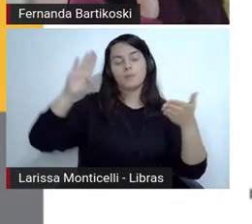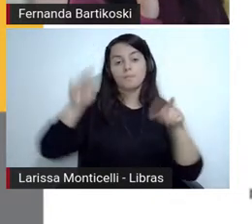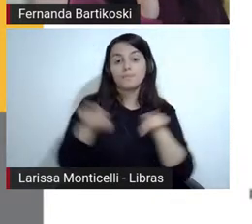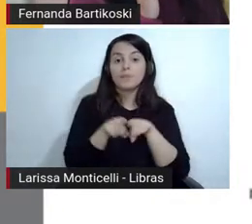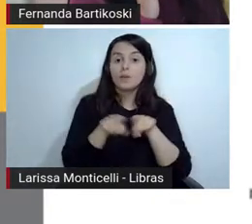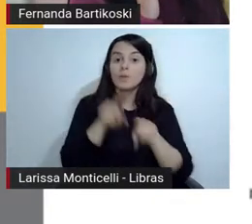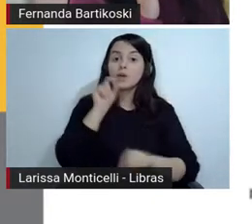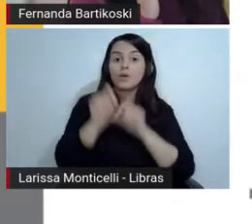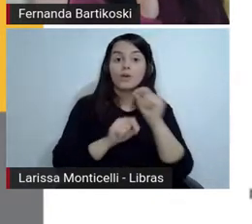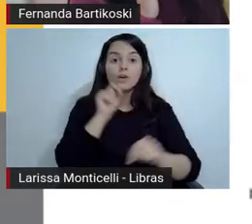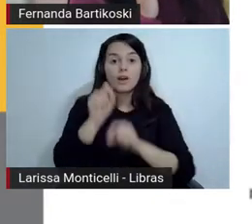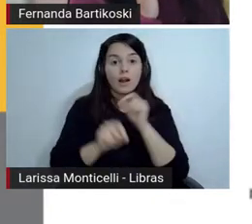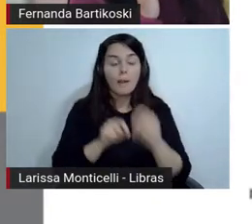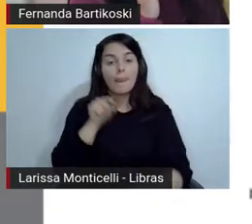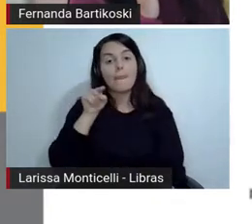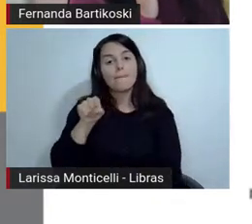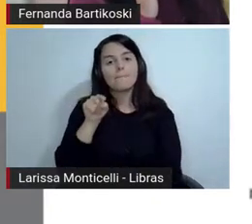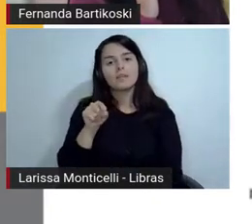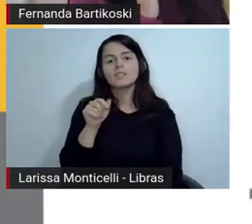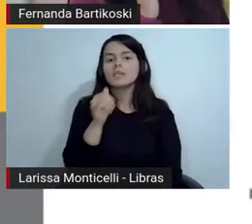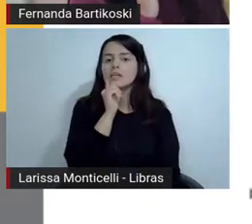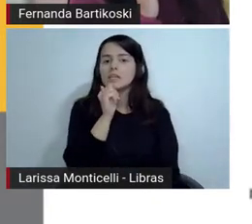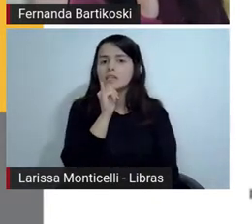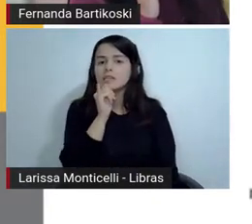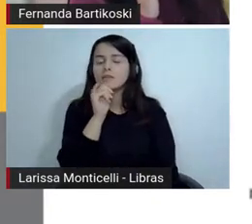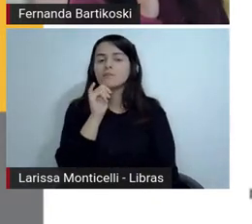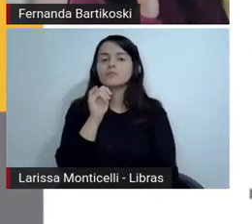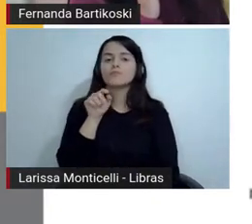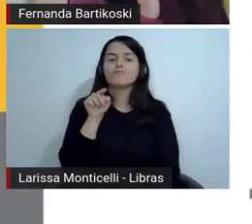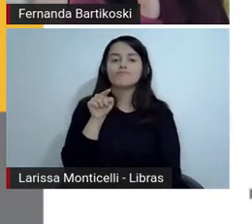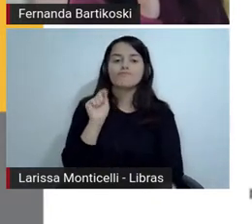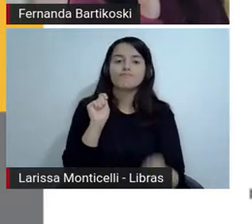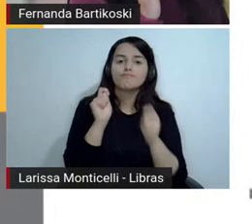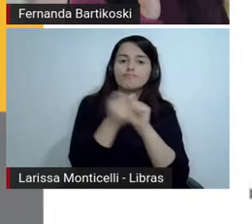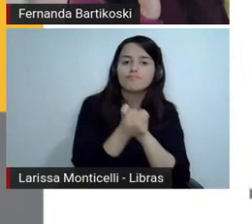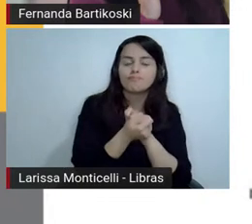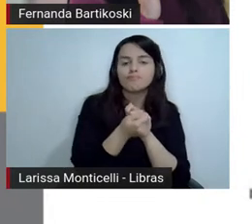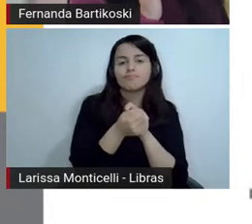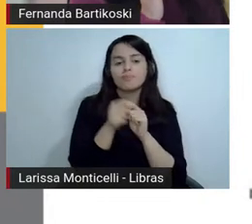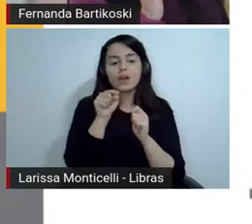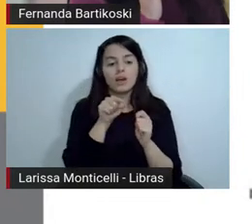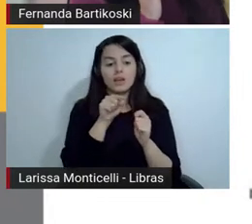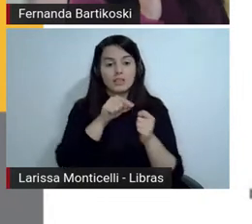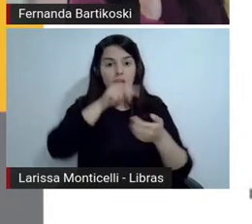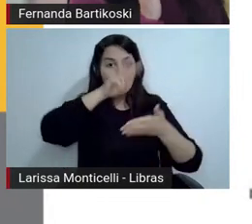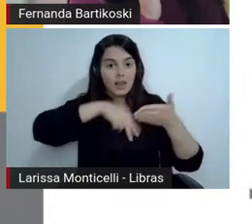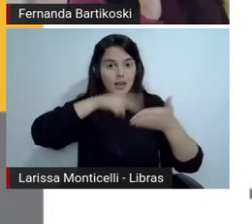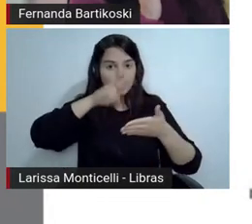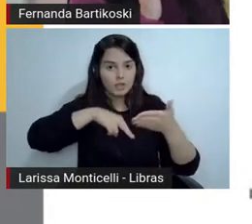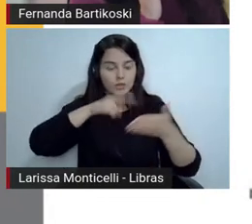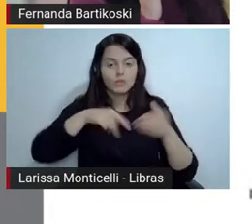reconstruídos, negociados pela leitura, né? E como às vezes o meu conhecimento de mundo